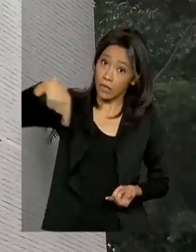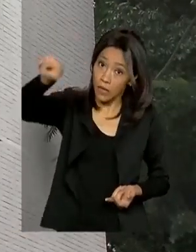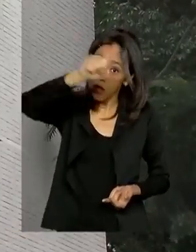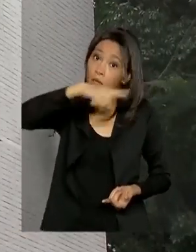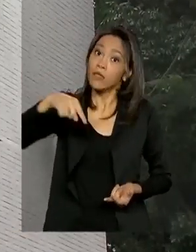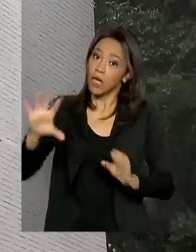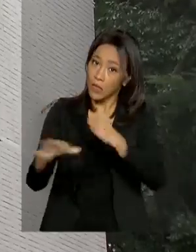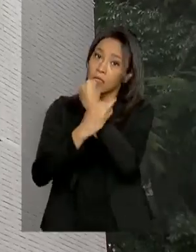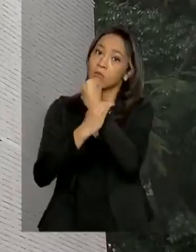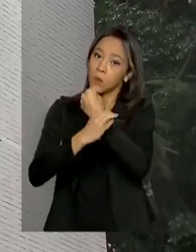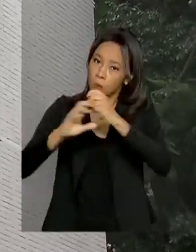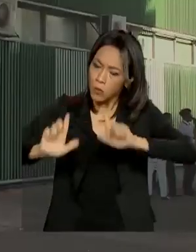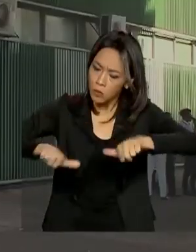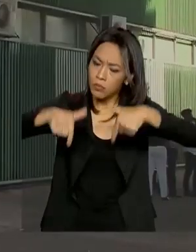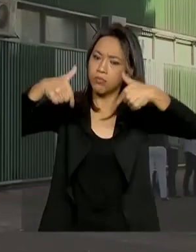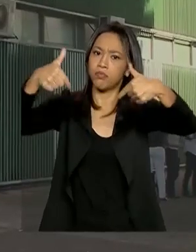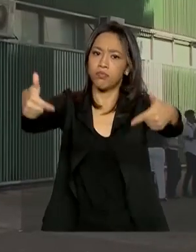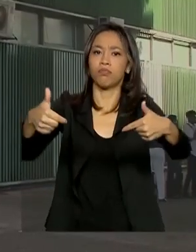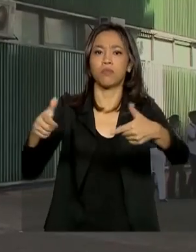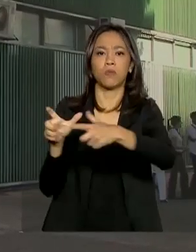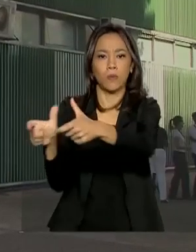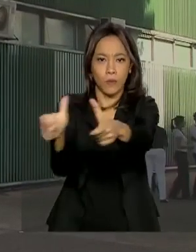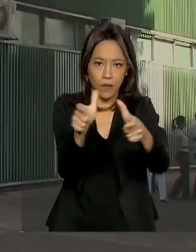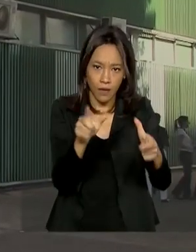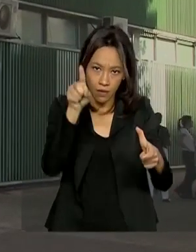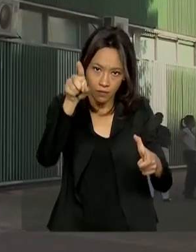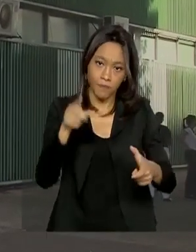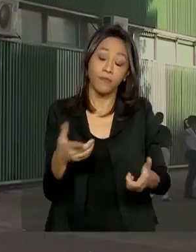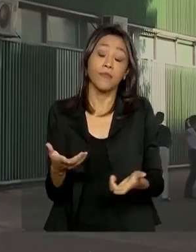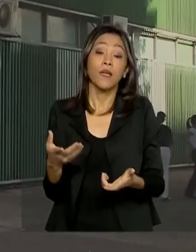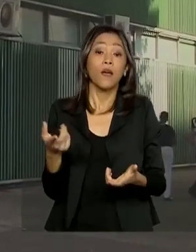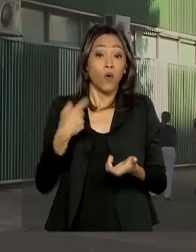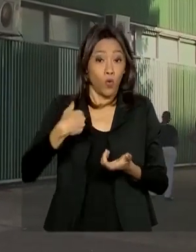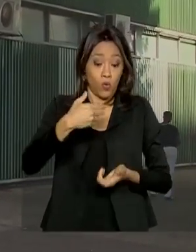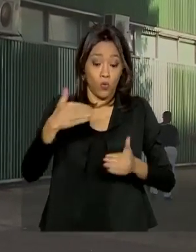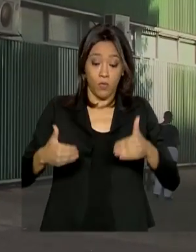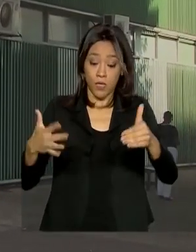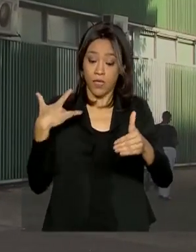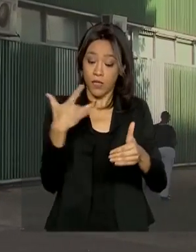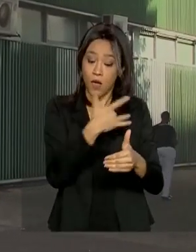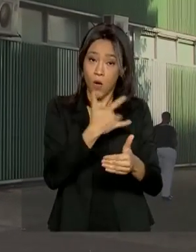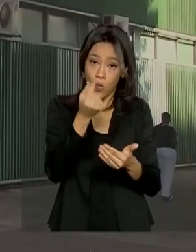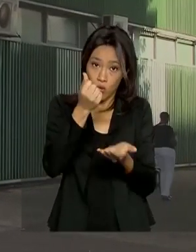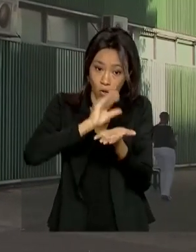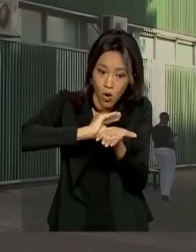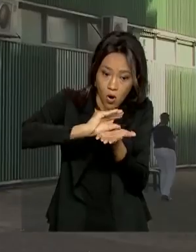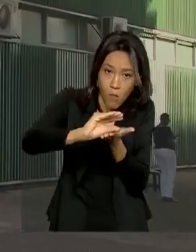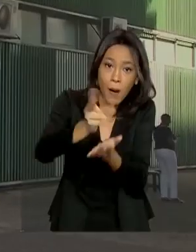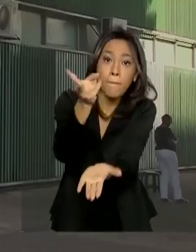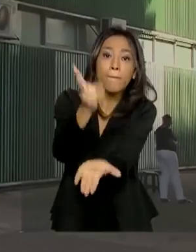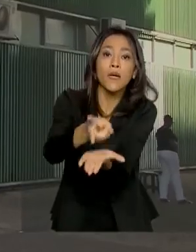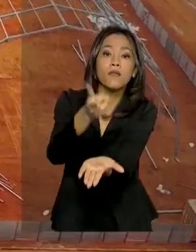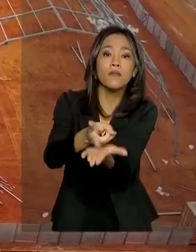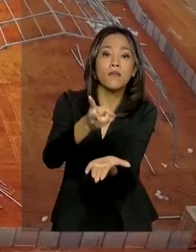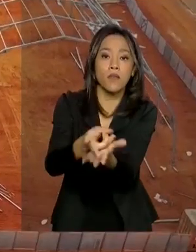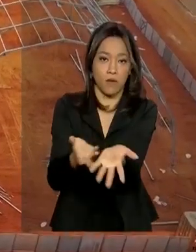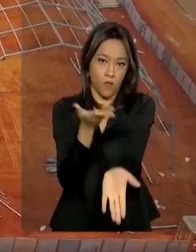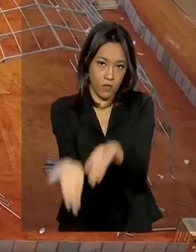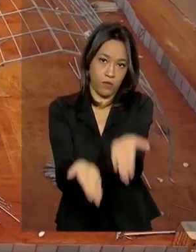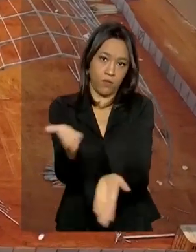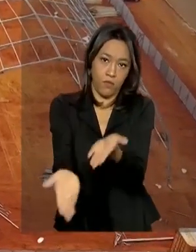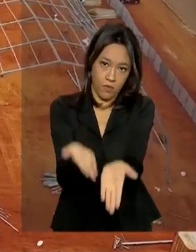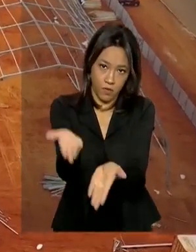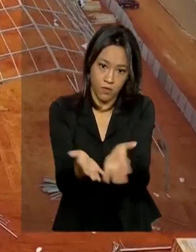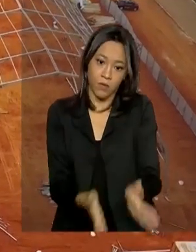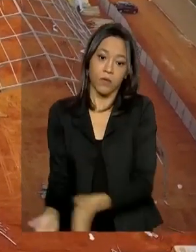funcionamento dos espaços. O Ministério da Saúde repassa o valor que será destinado à manutenção dos serviços. Também foi